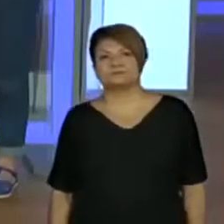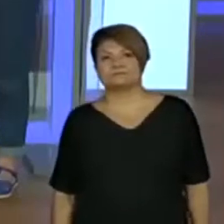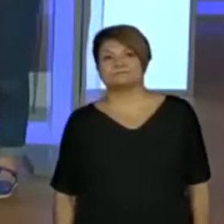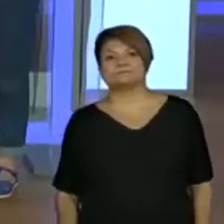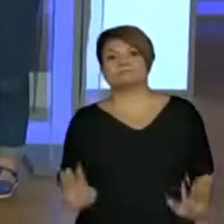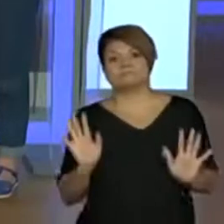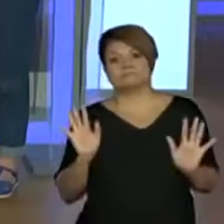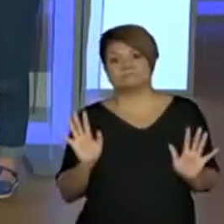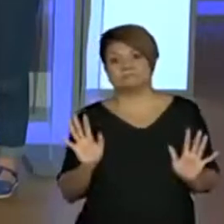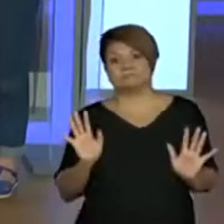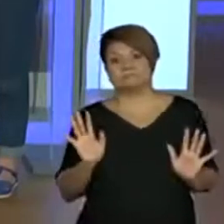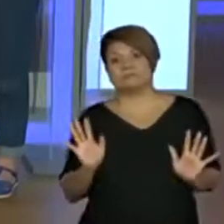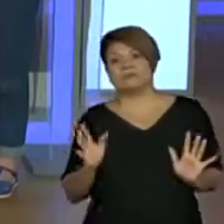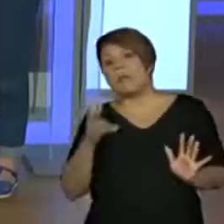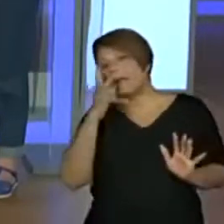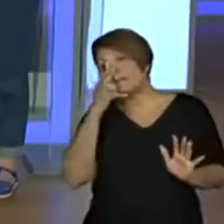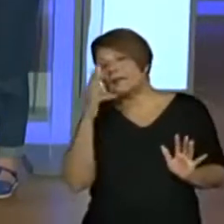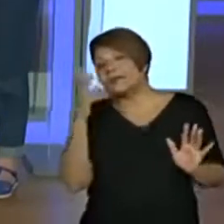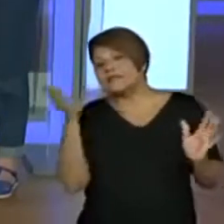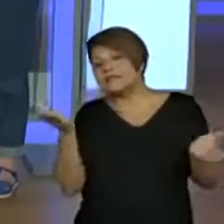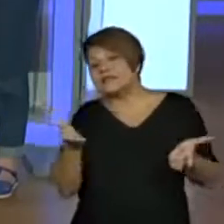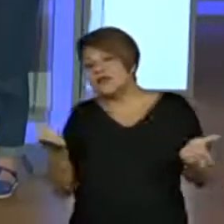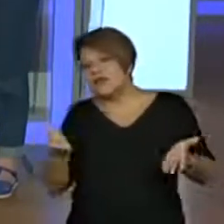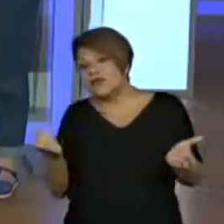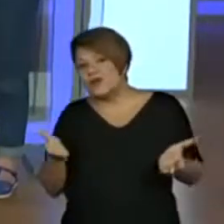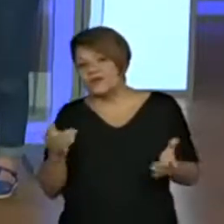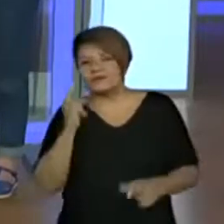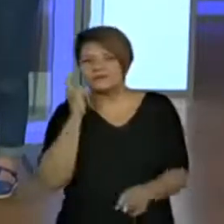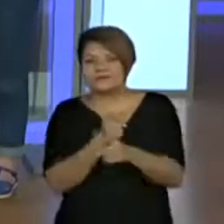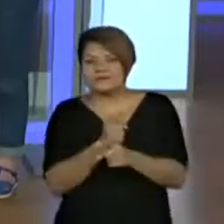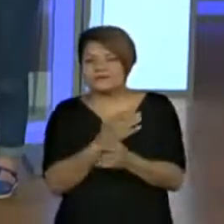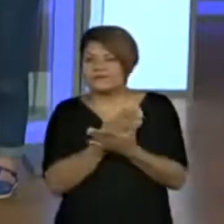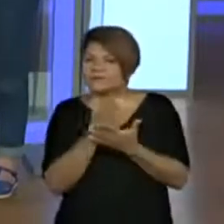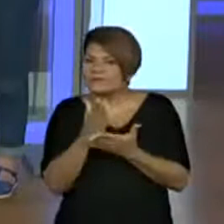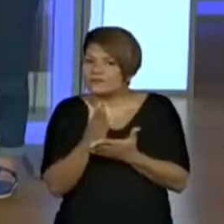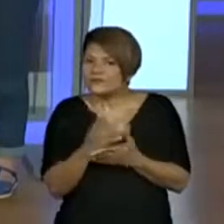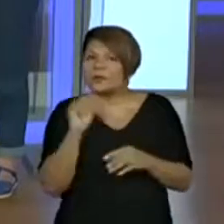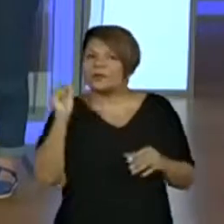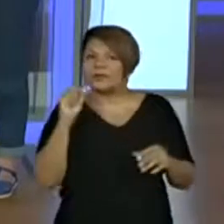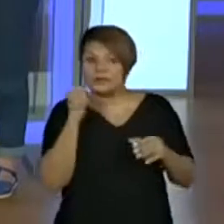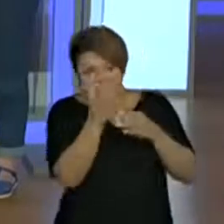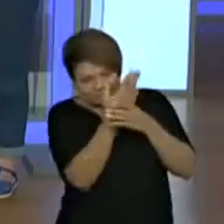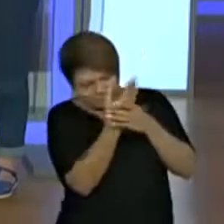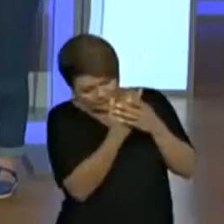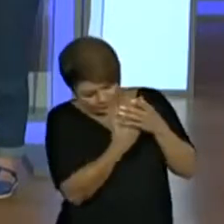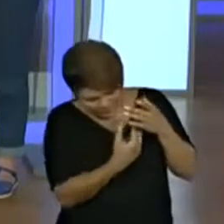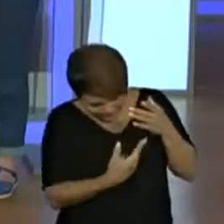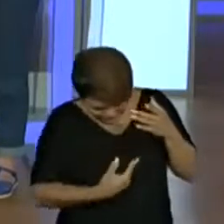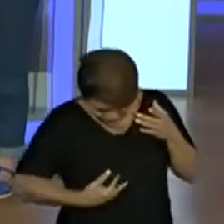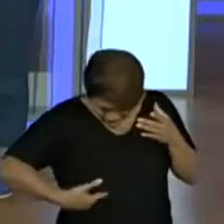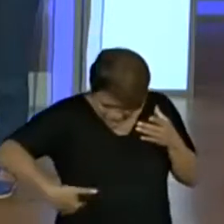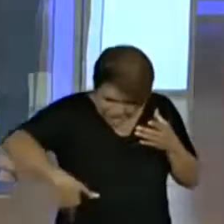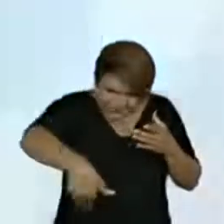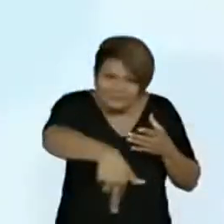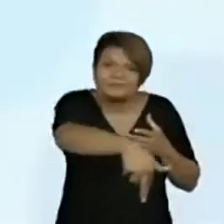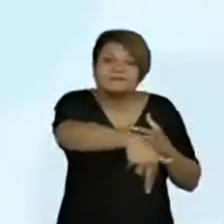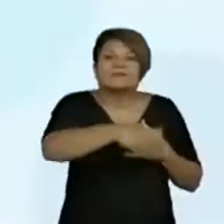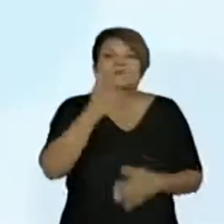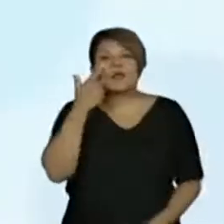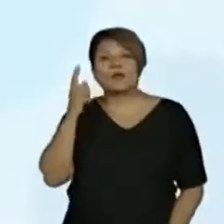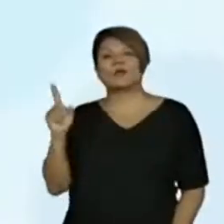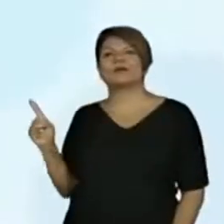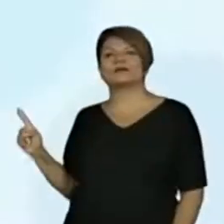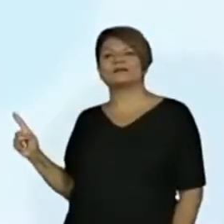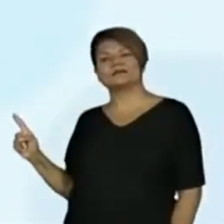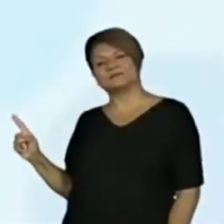Parece que a gente vai começar a descobrir um pouquinho o que tem dentro. Olha a imagem que apareceu para vocês. Olha com